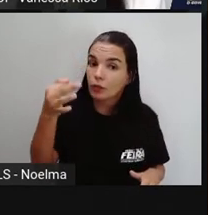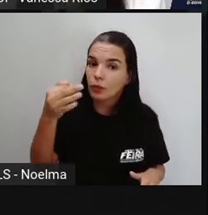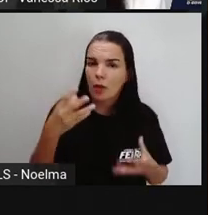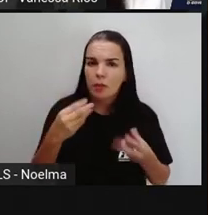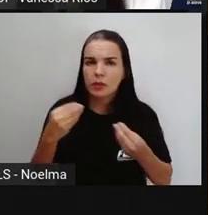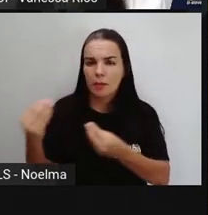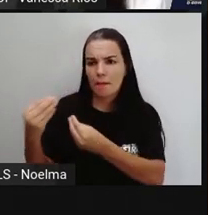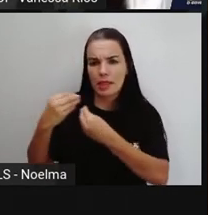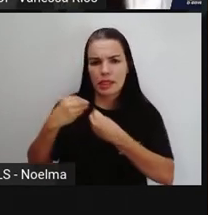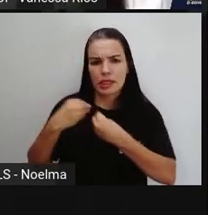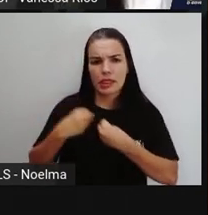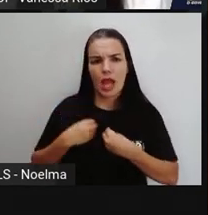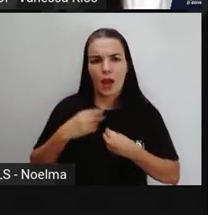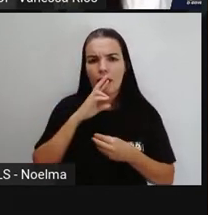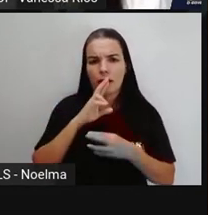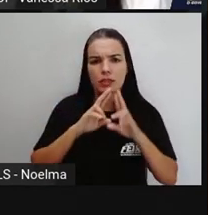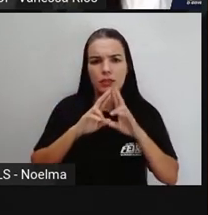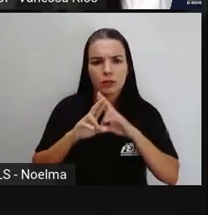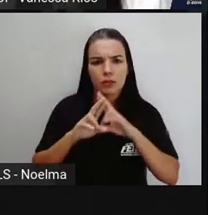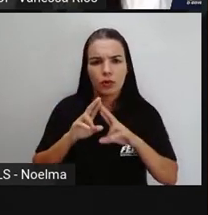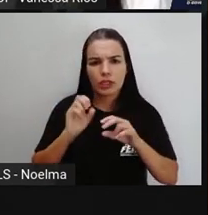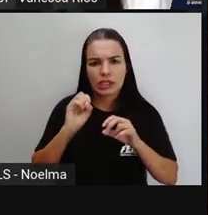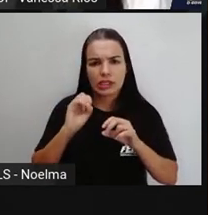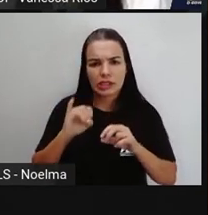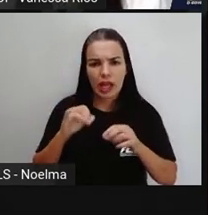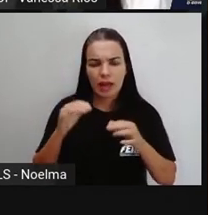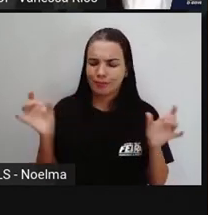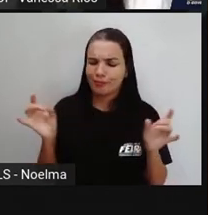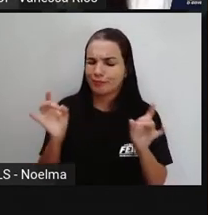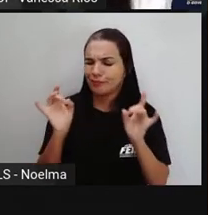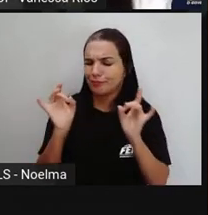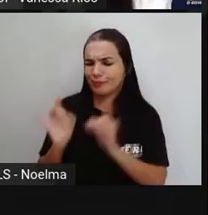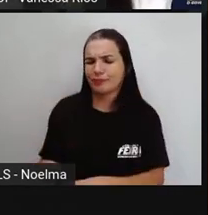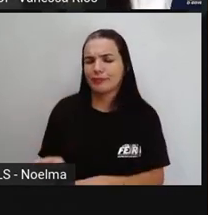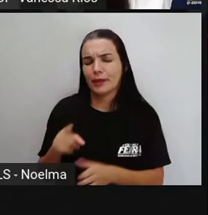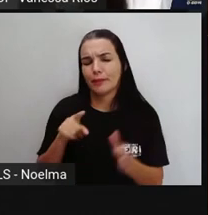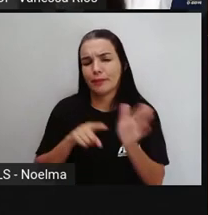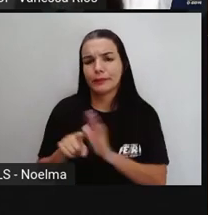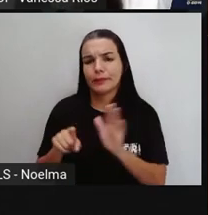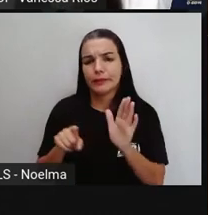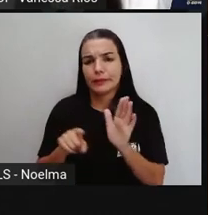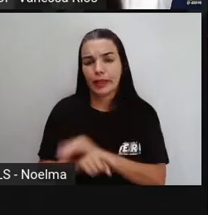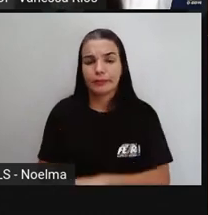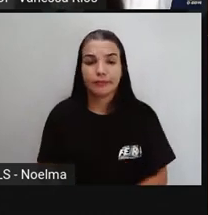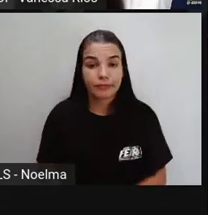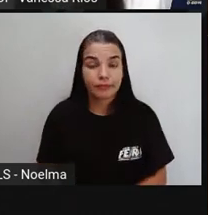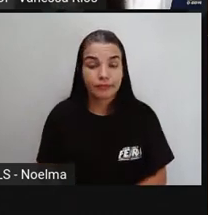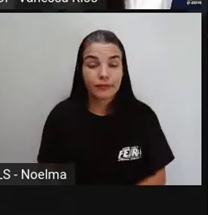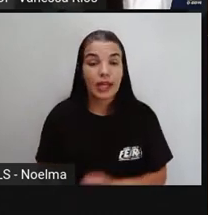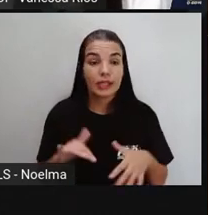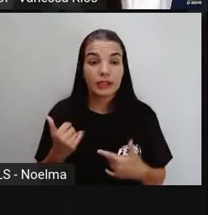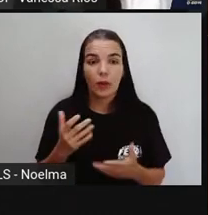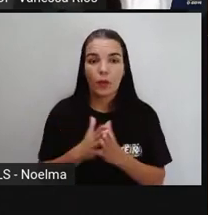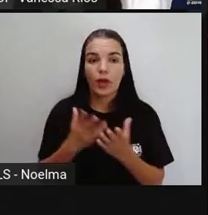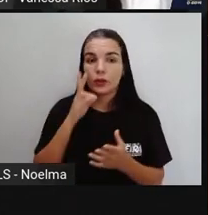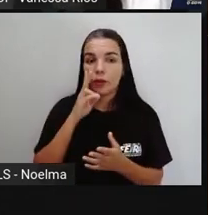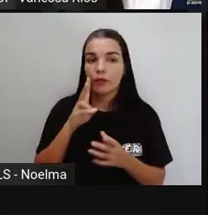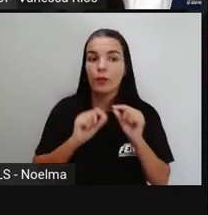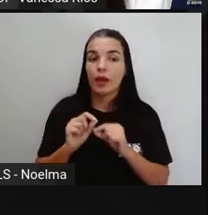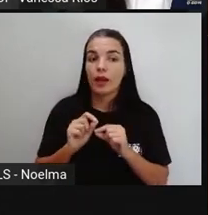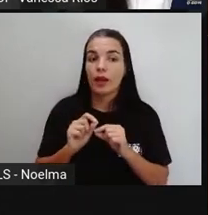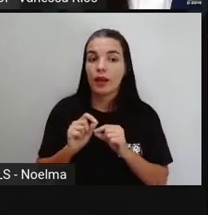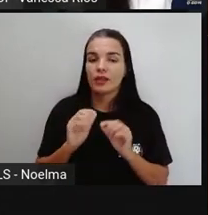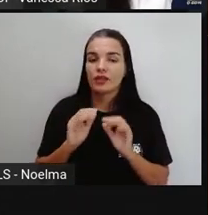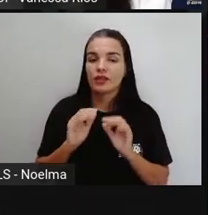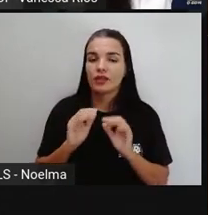resposta e desistir de perguntar. Quando a gente observa o contexto todo da frase, a gente percebe que é uma ação